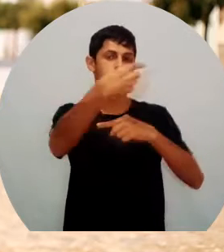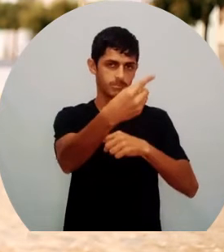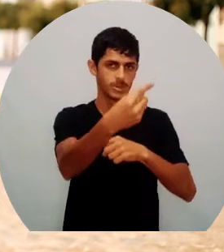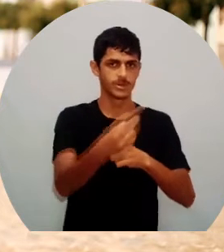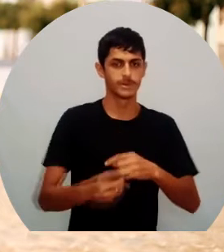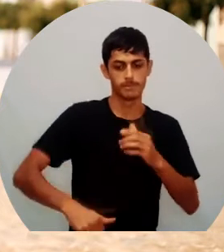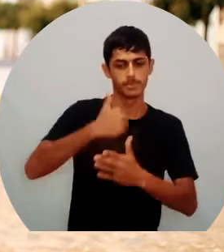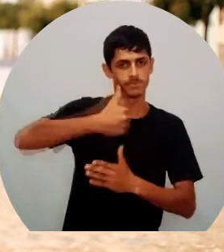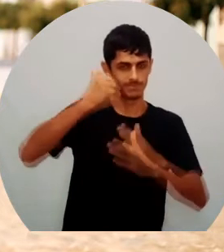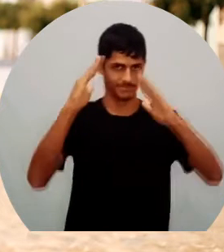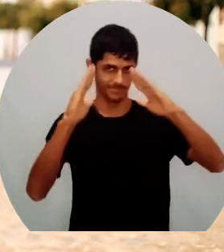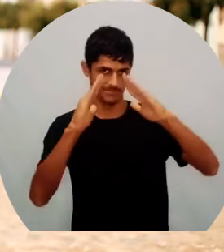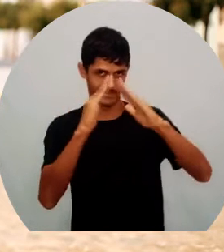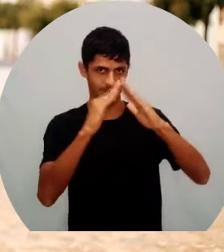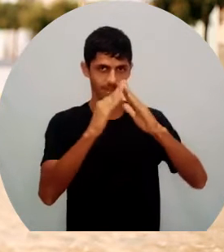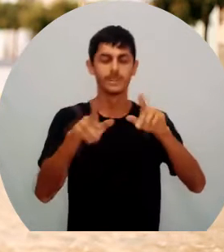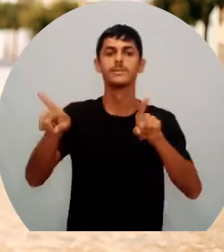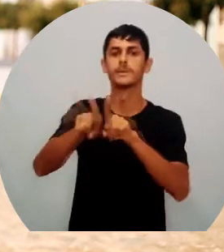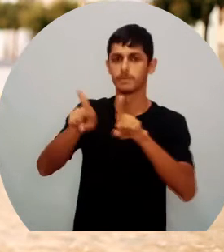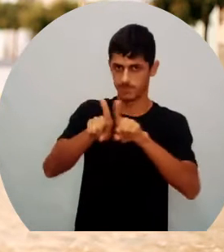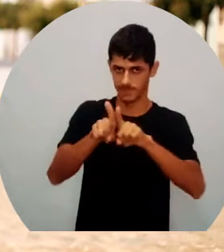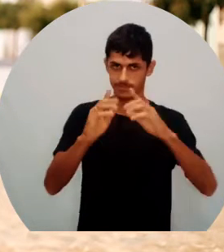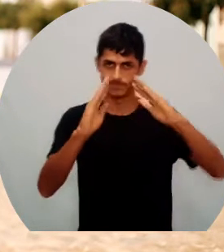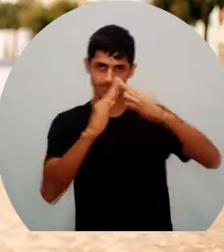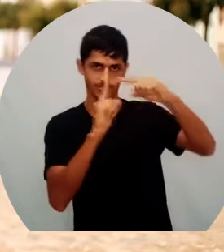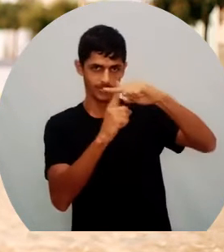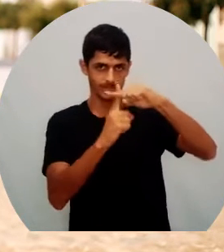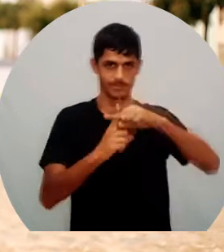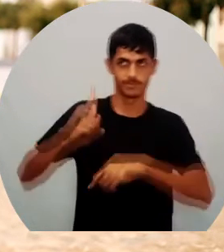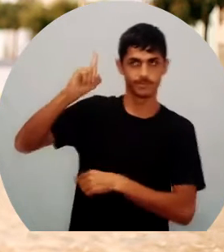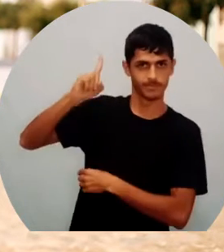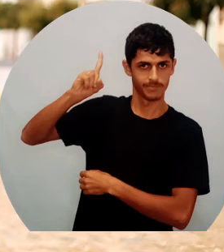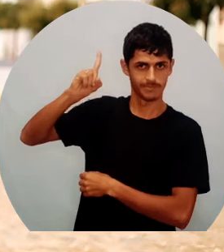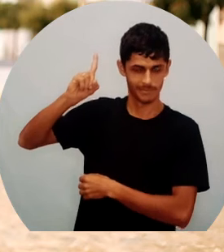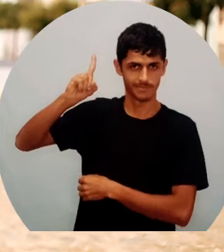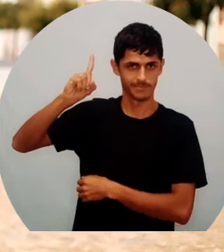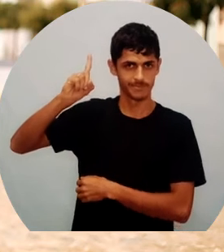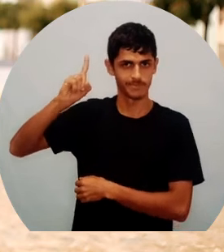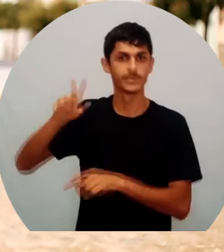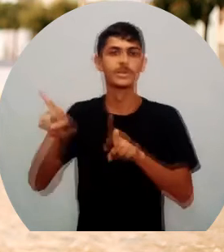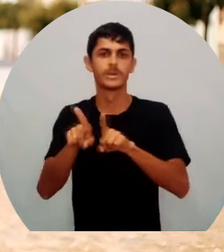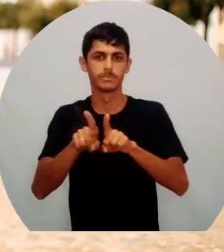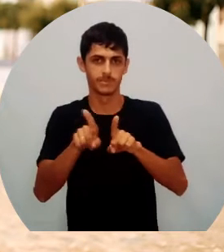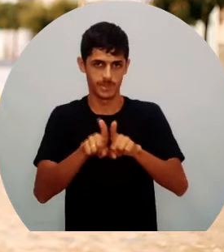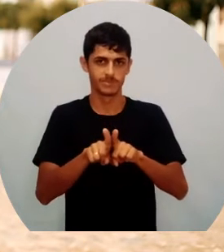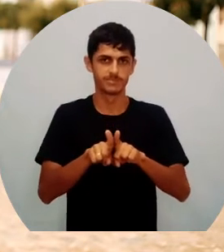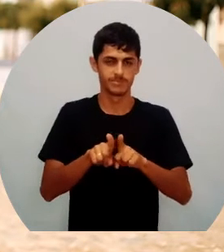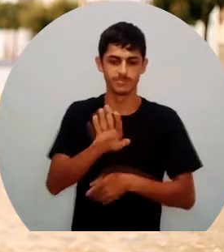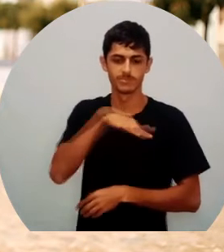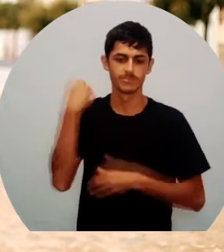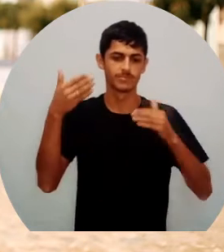Foi construída também a igreja, que está aqui atrás, né? E também o cemitério.